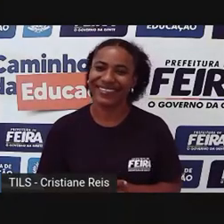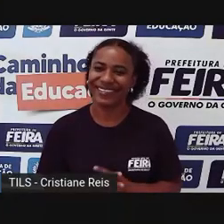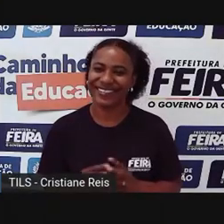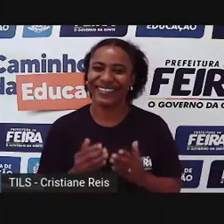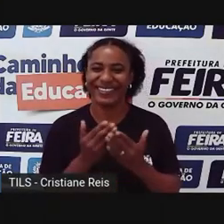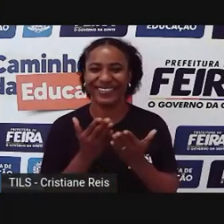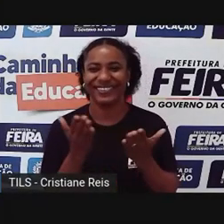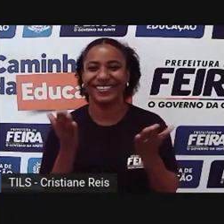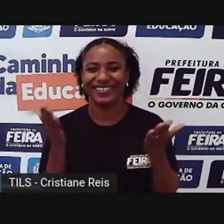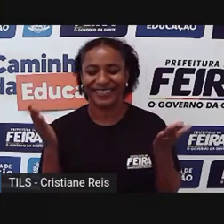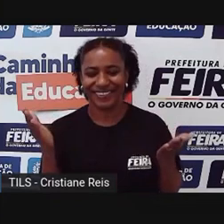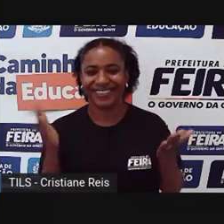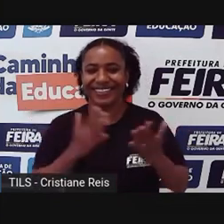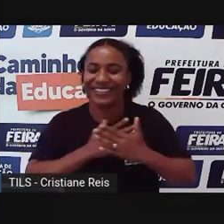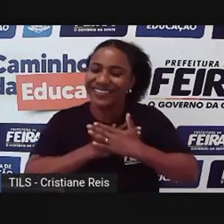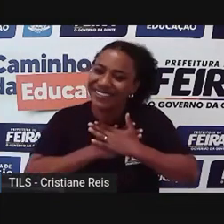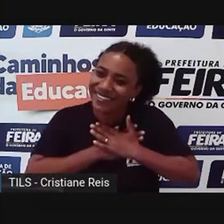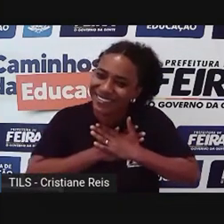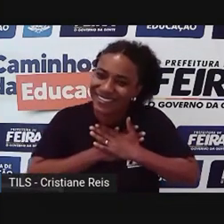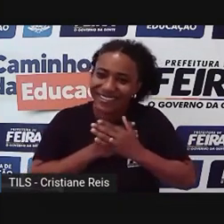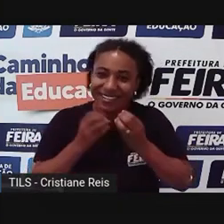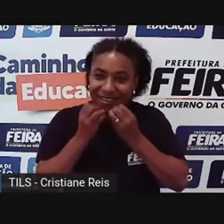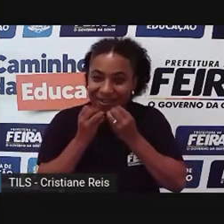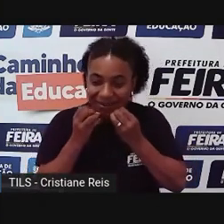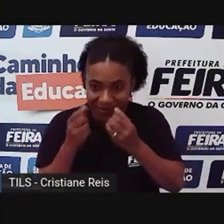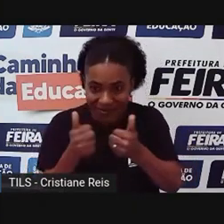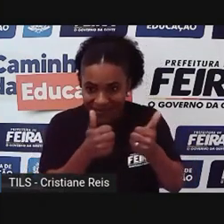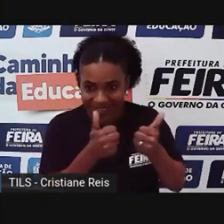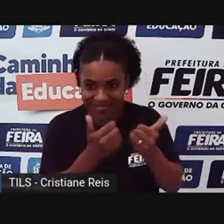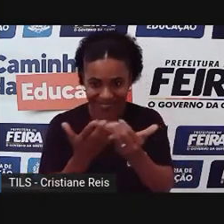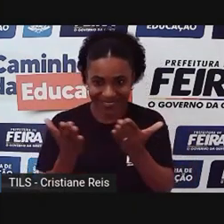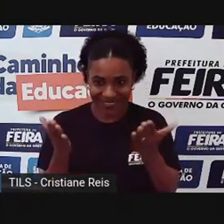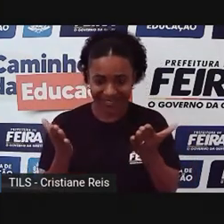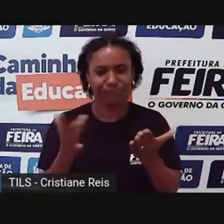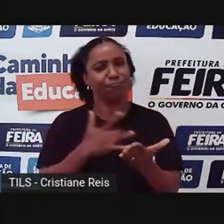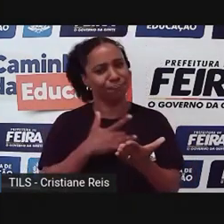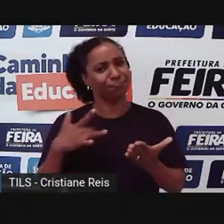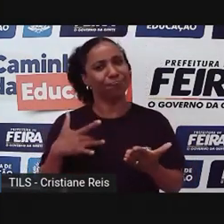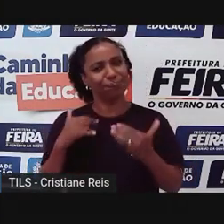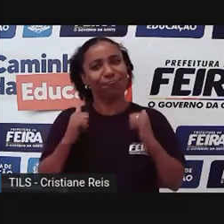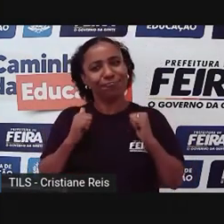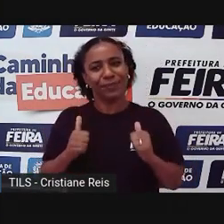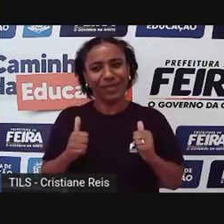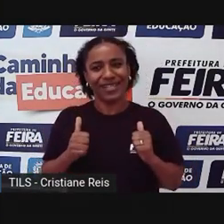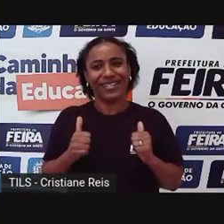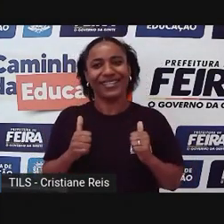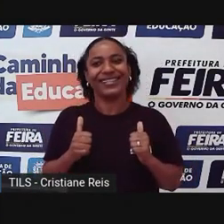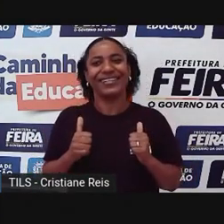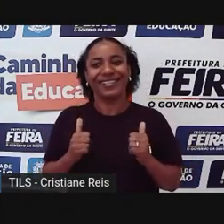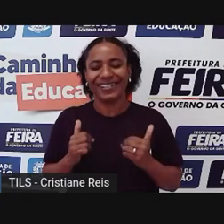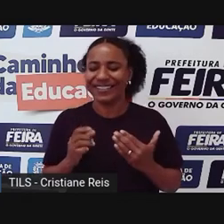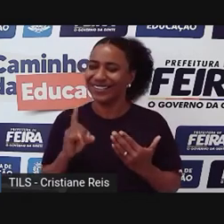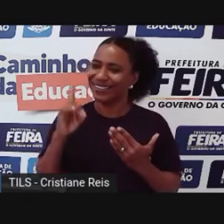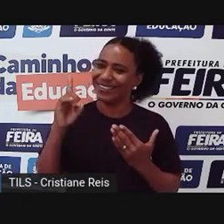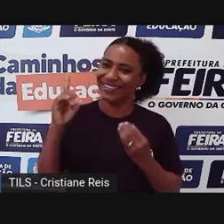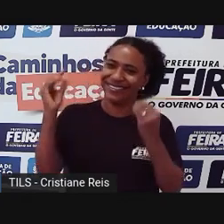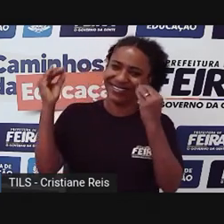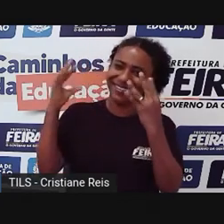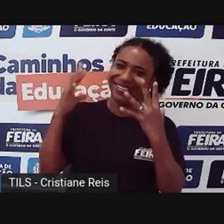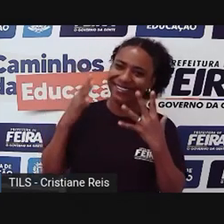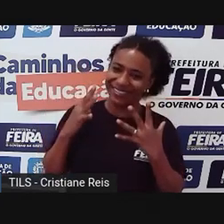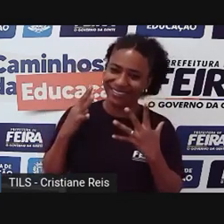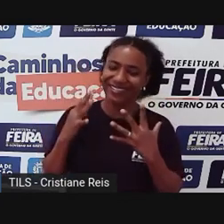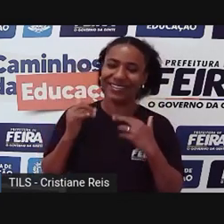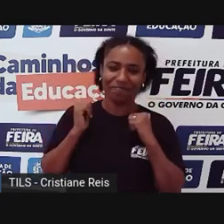Olá, amores, tudo bem com vocês? Comigo tá tudo ótimo, graças a Deus, tá tudo